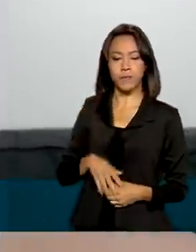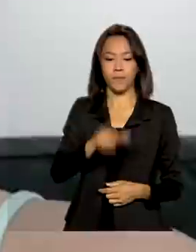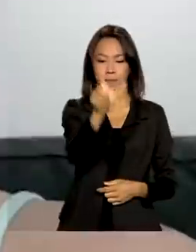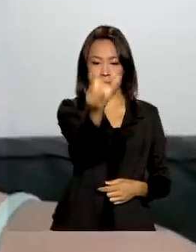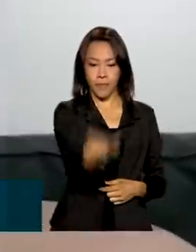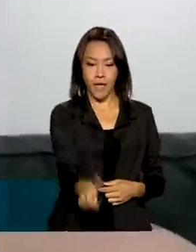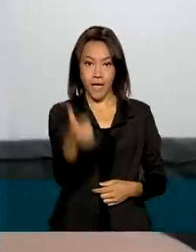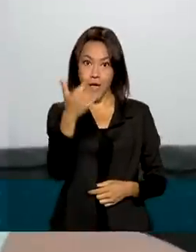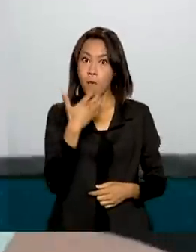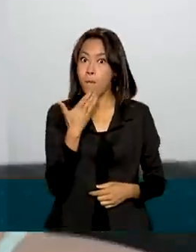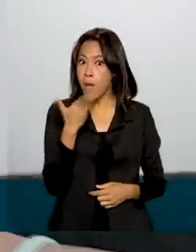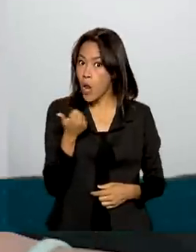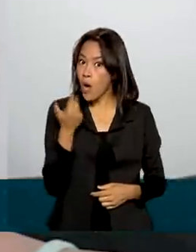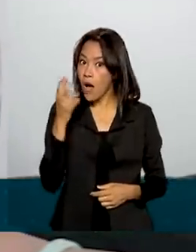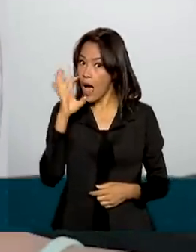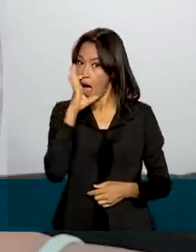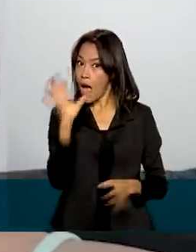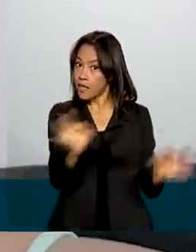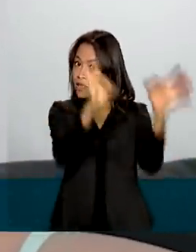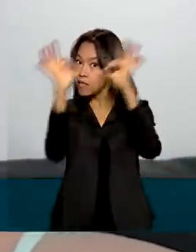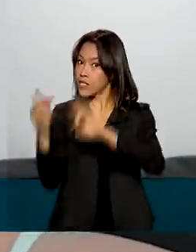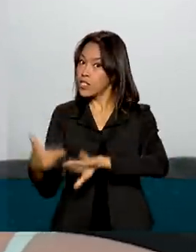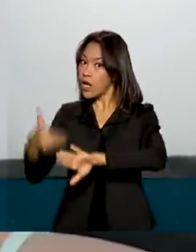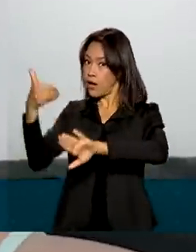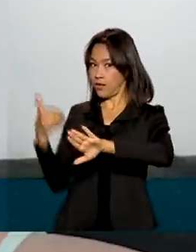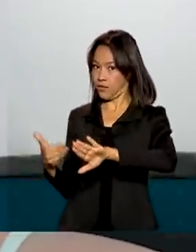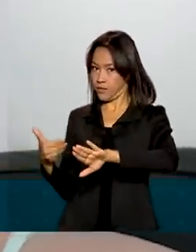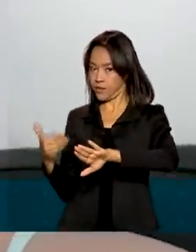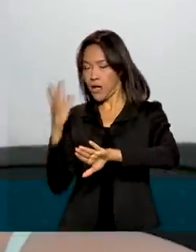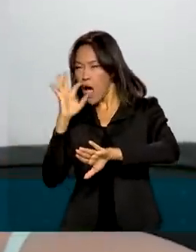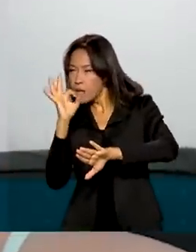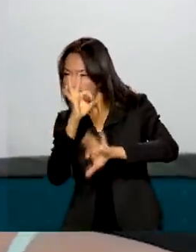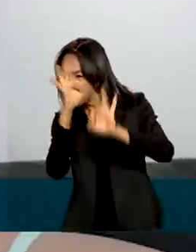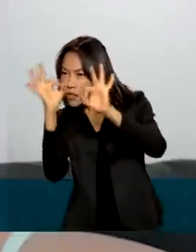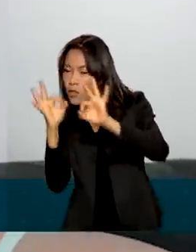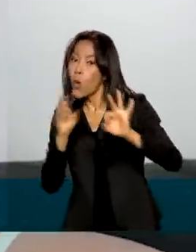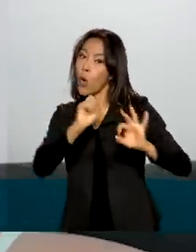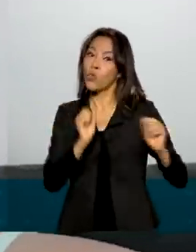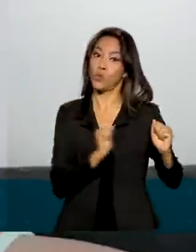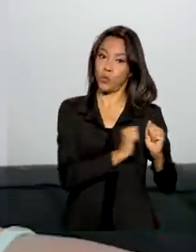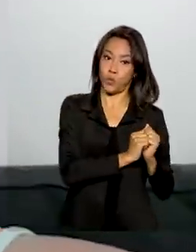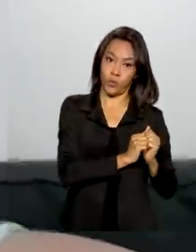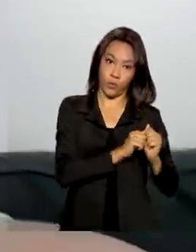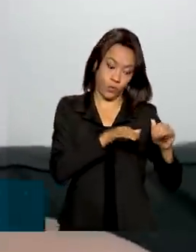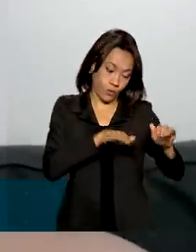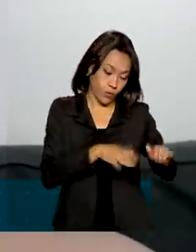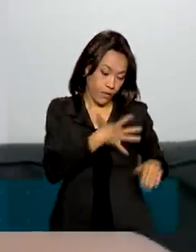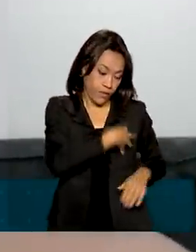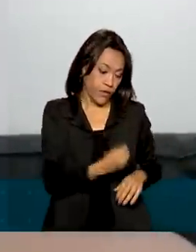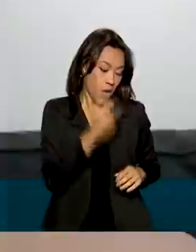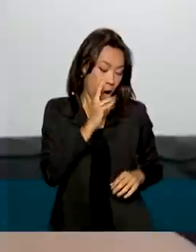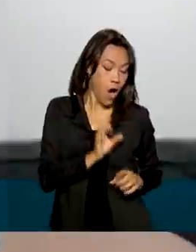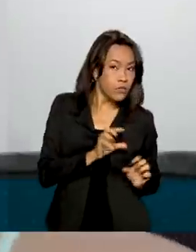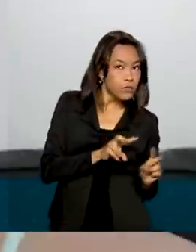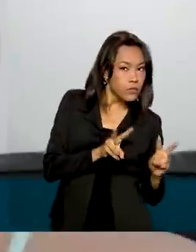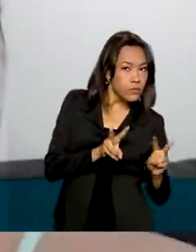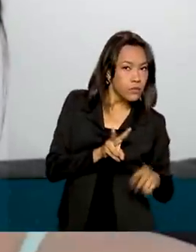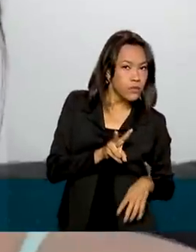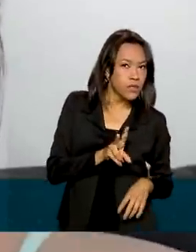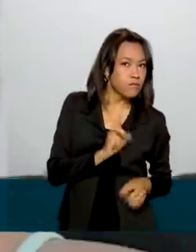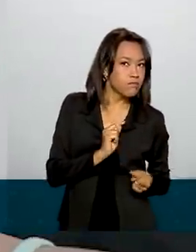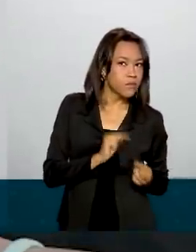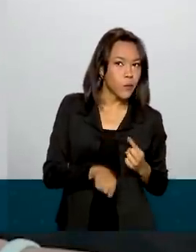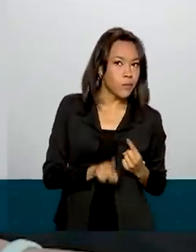a gente assistir antes, mas como não é possível, a gente assiste junto com ela. E também a gente sabe que alguns títulos não são